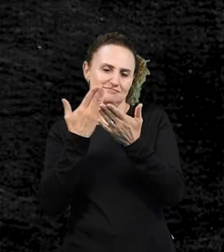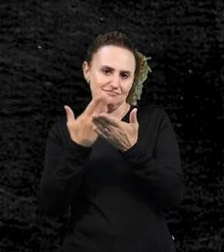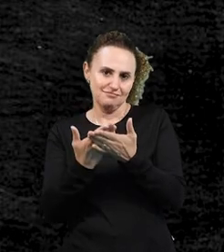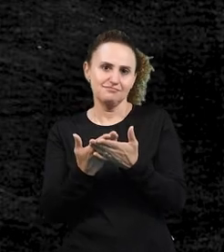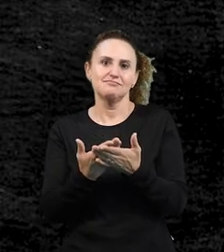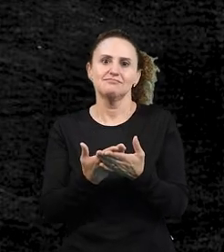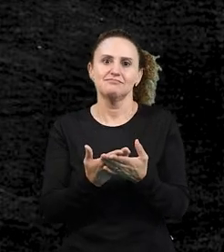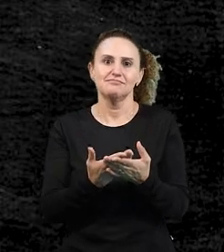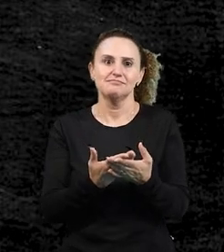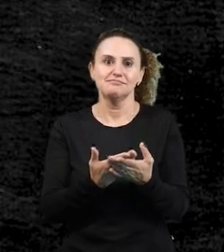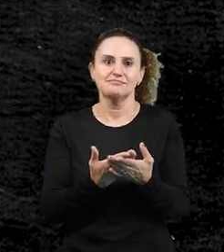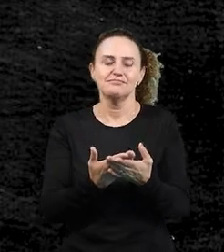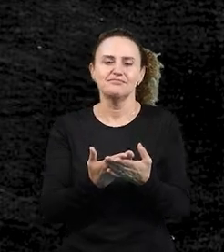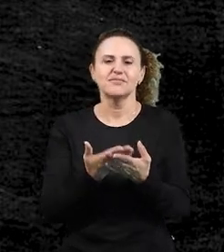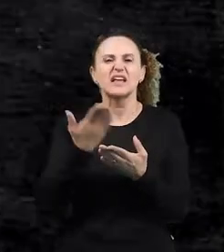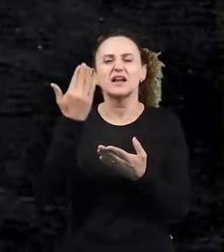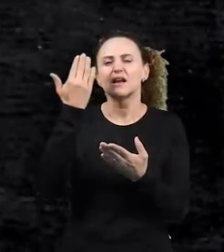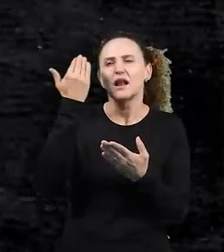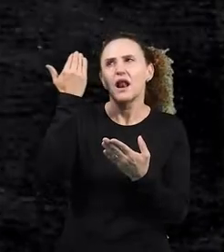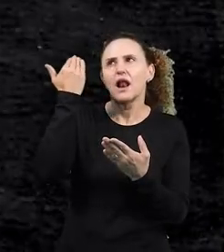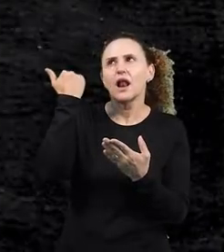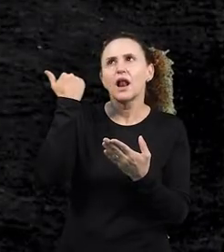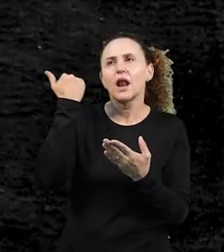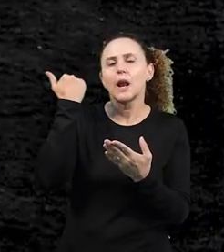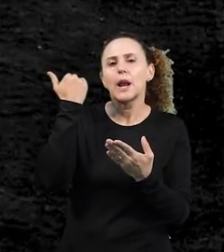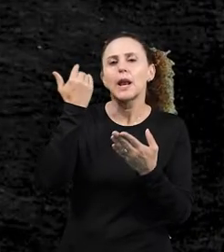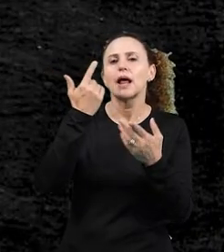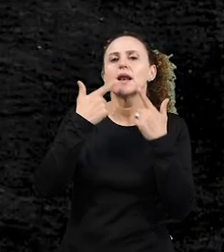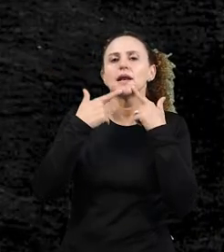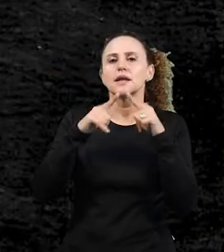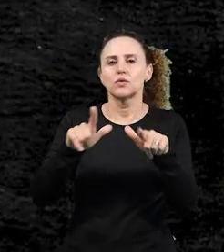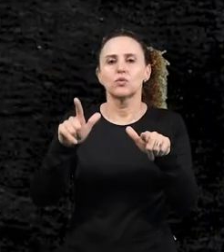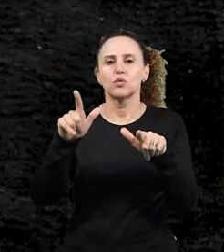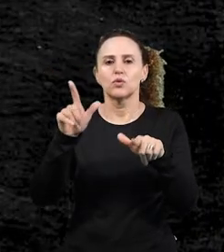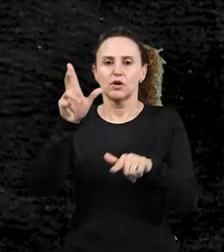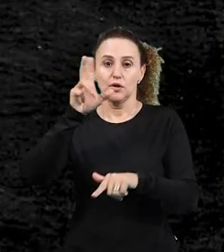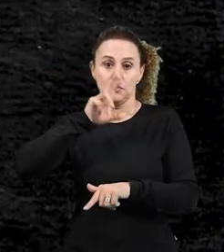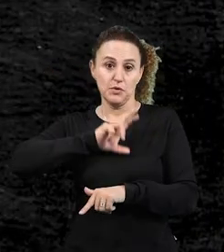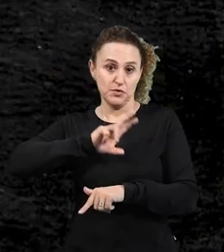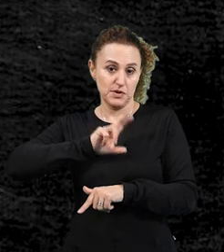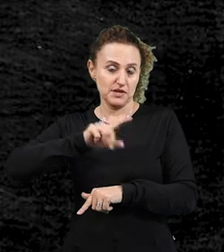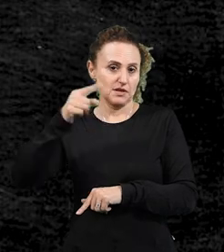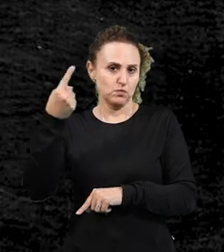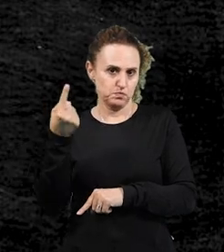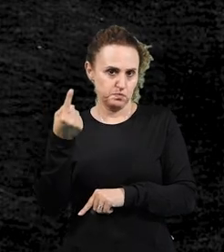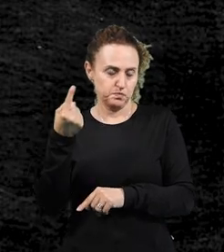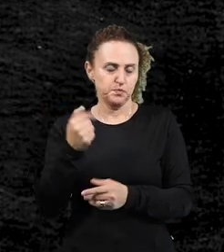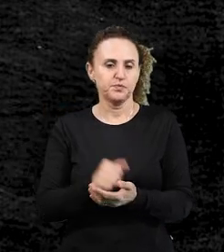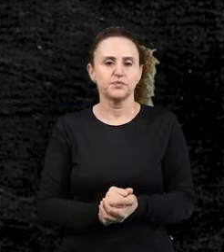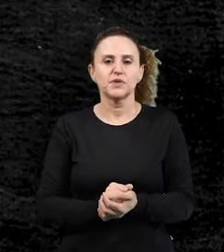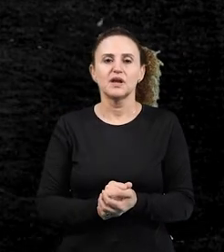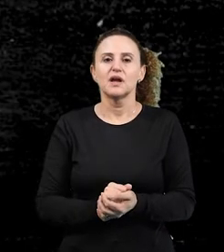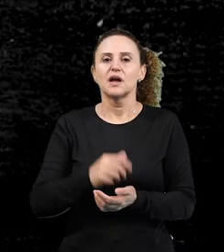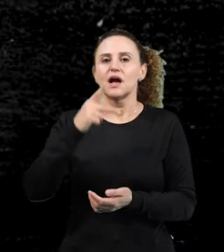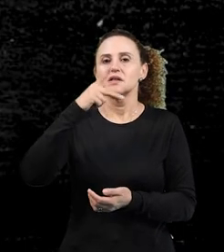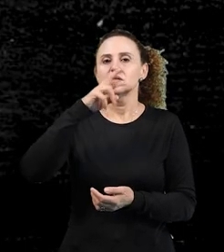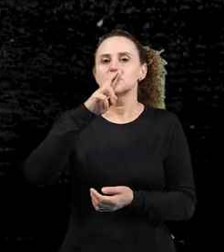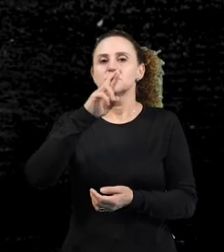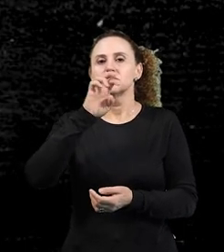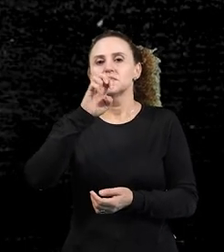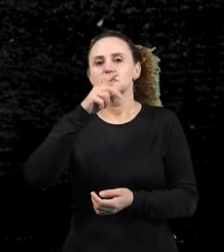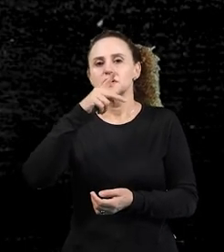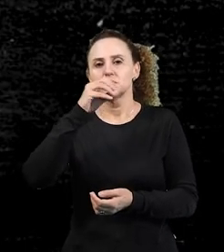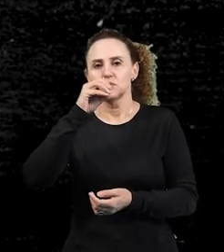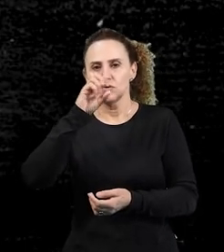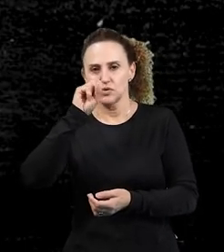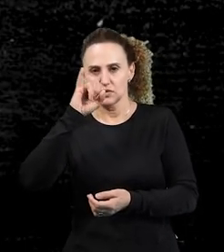lá na língua portuguesa 1. A preposição e os verbos, né?